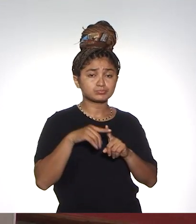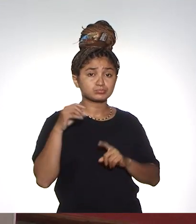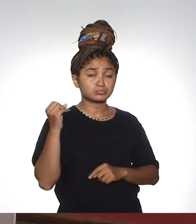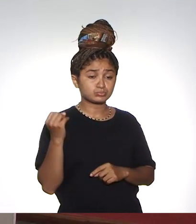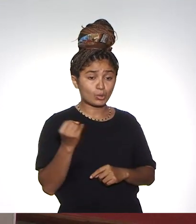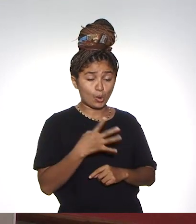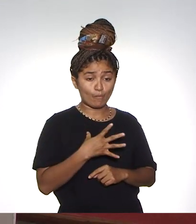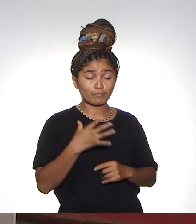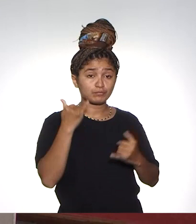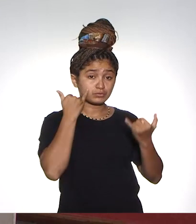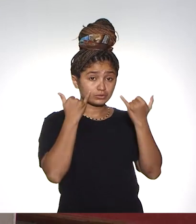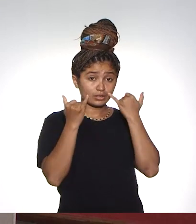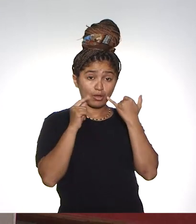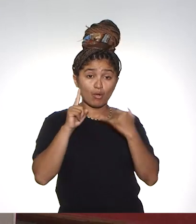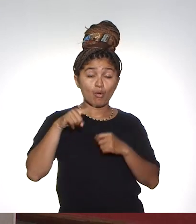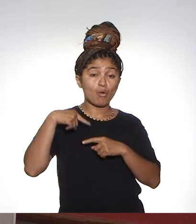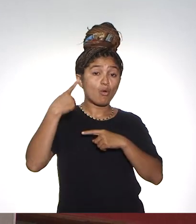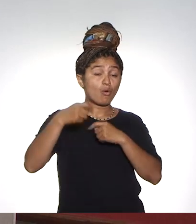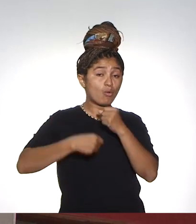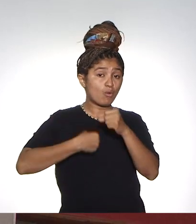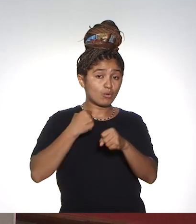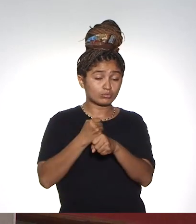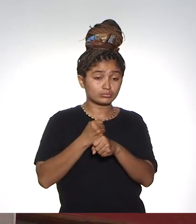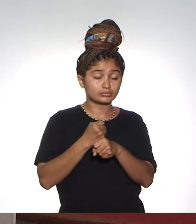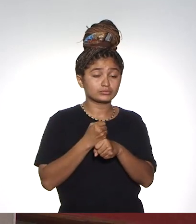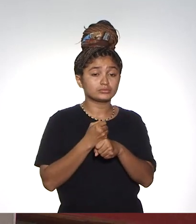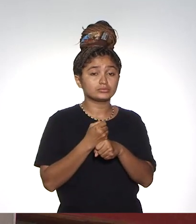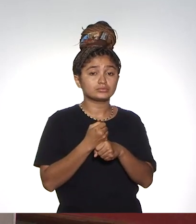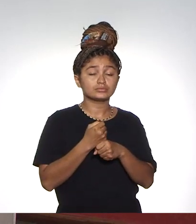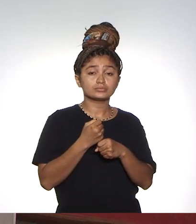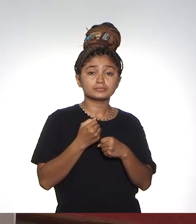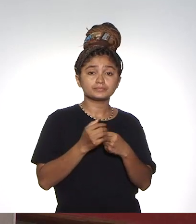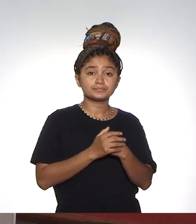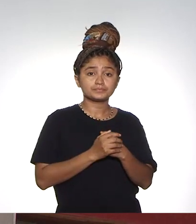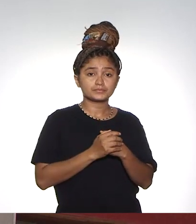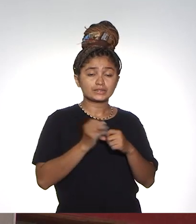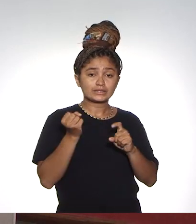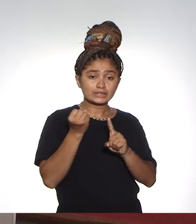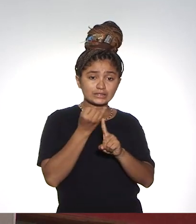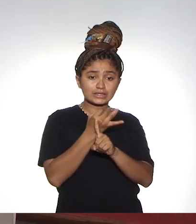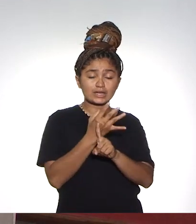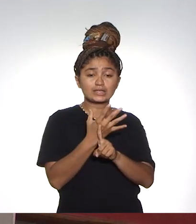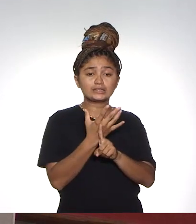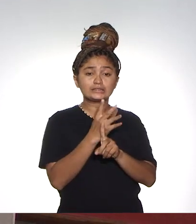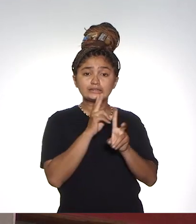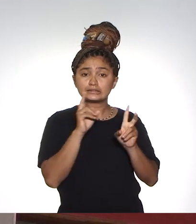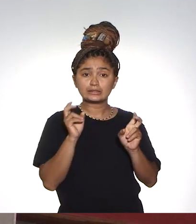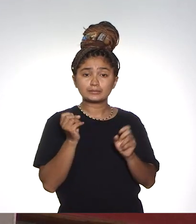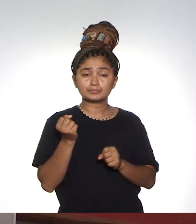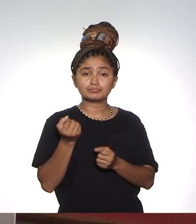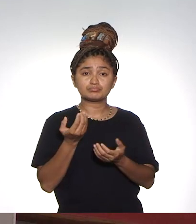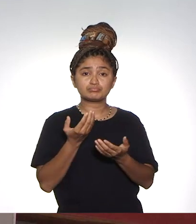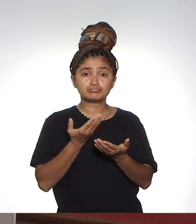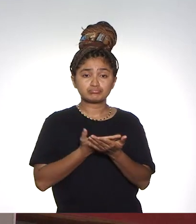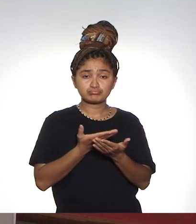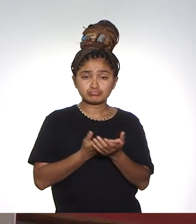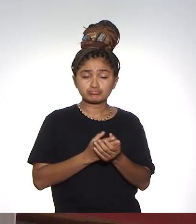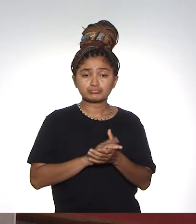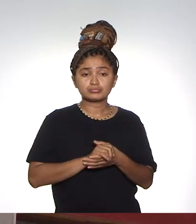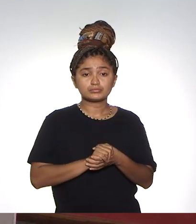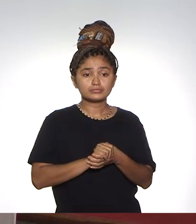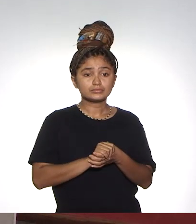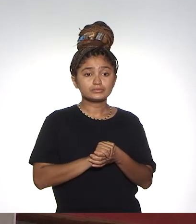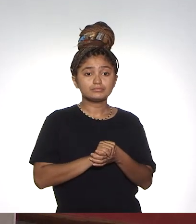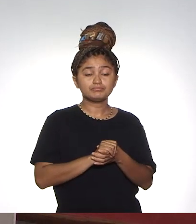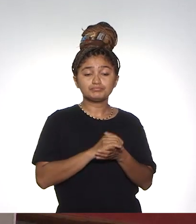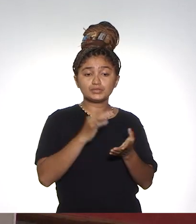estamos também com novidades para o próximo ano. O professor Gilson, da Proletoria de Extensão e Ascente Estudantil, está trabalhando muito com sua